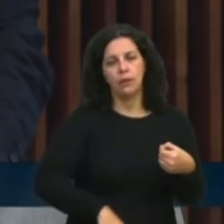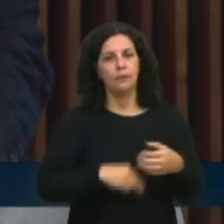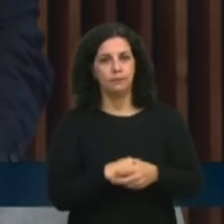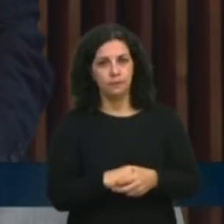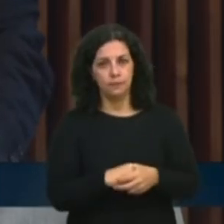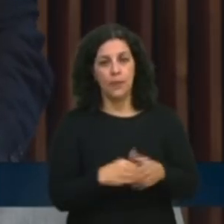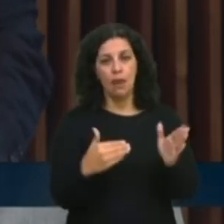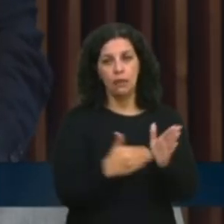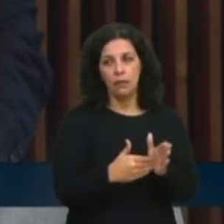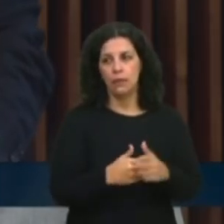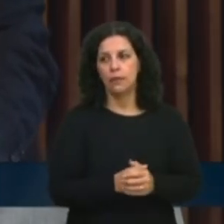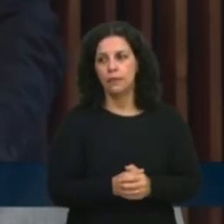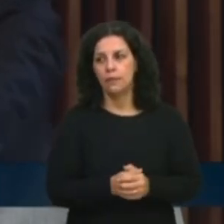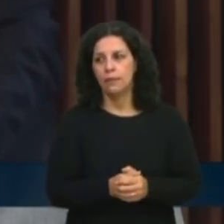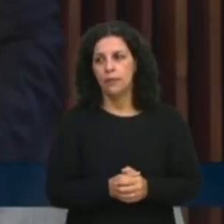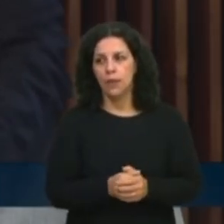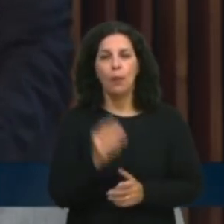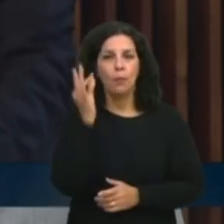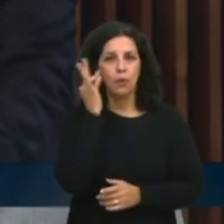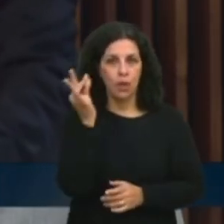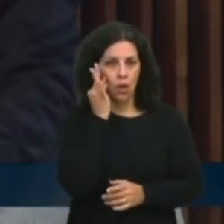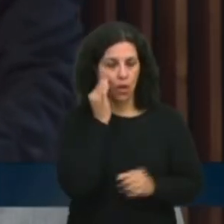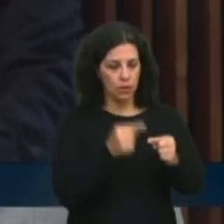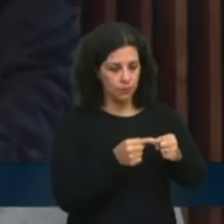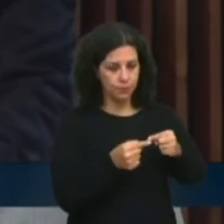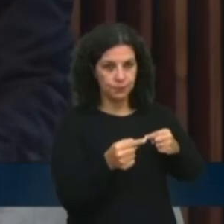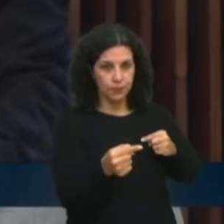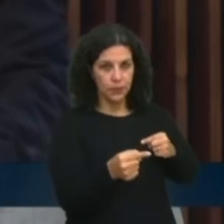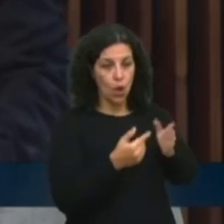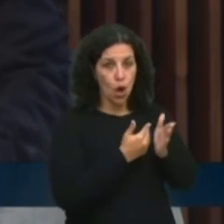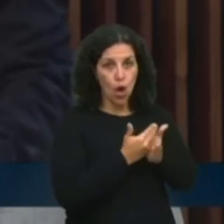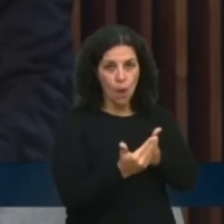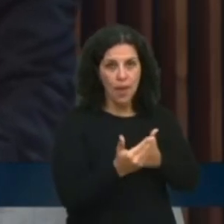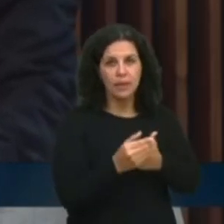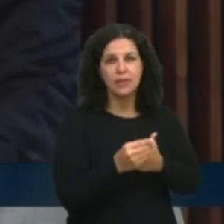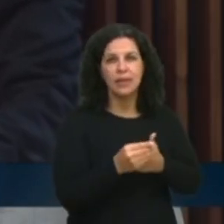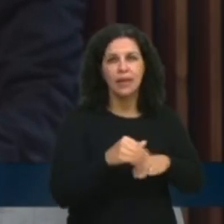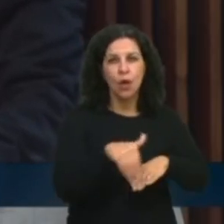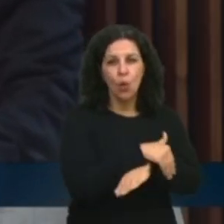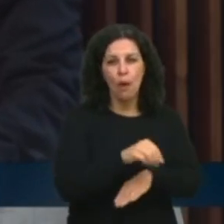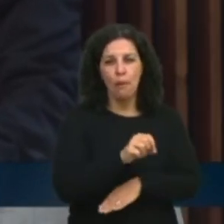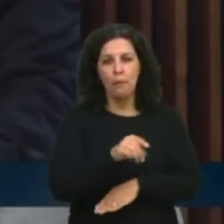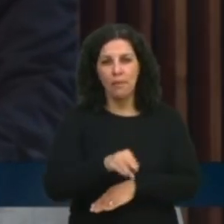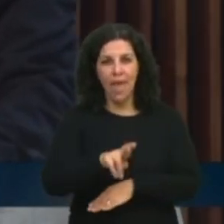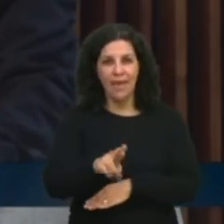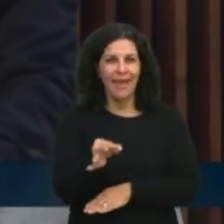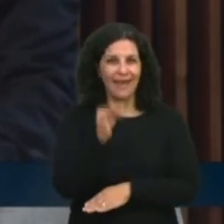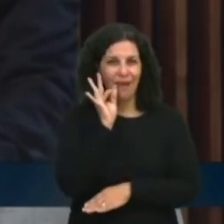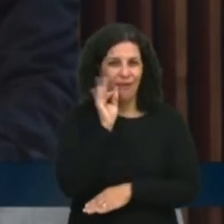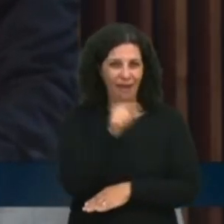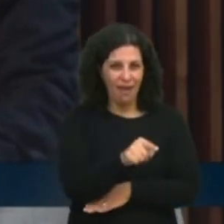até Ponta Grossa, até São Luís do Purnan. Pega toda a rodovia do café, deputada Cluara. Esse